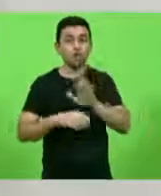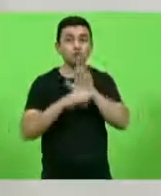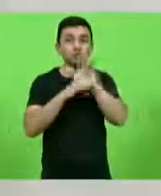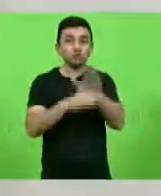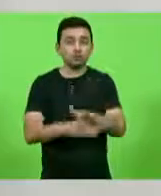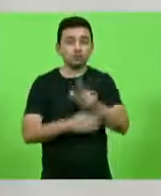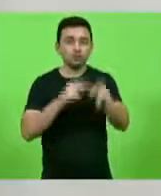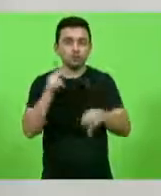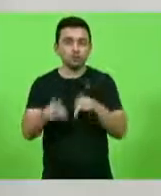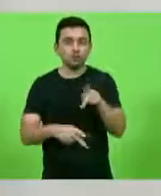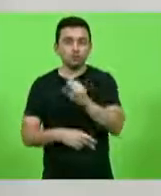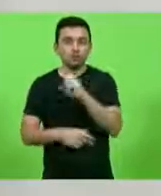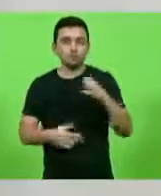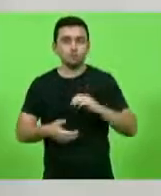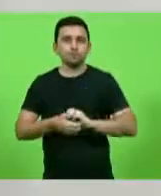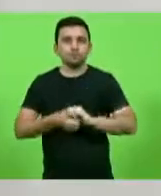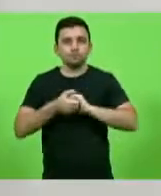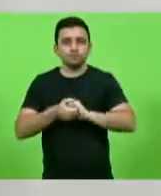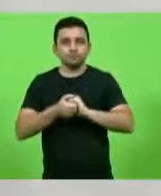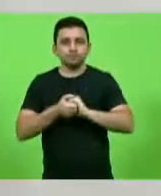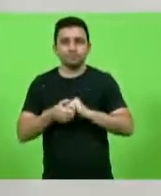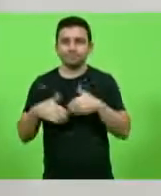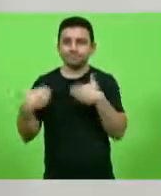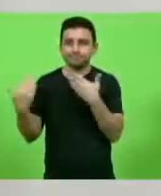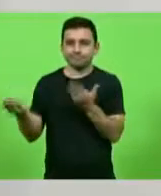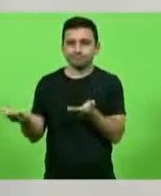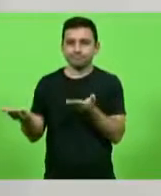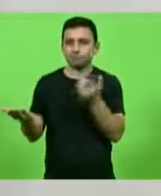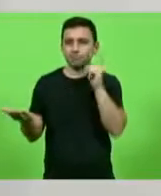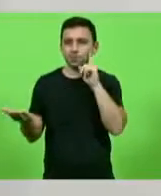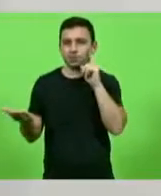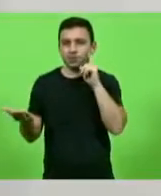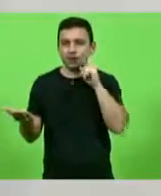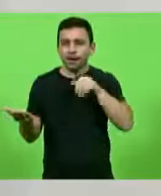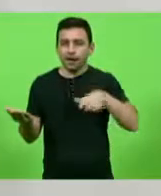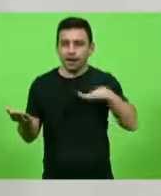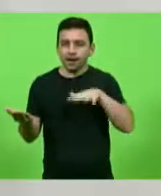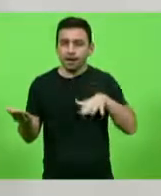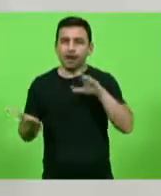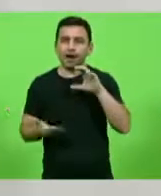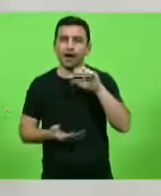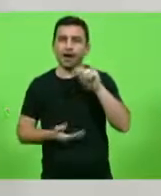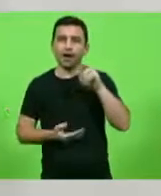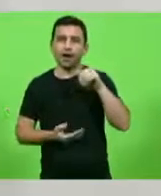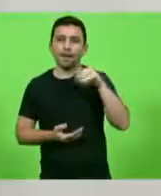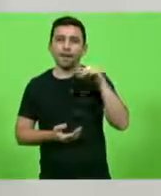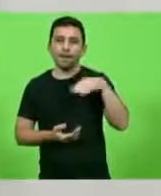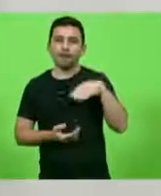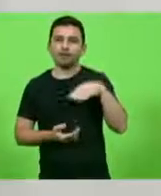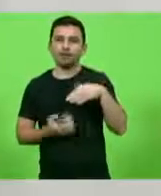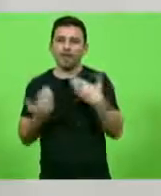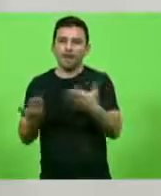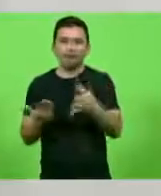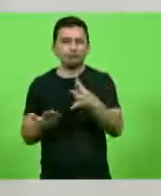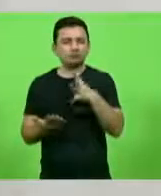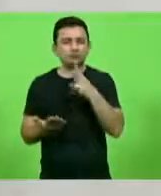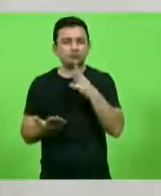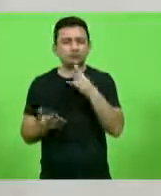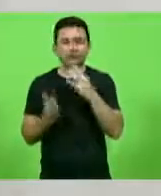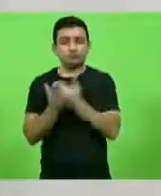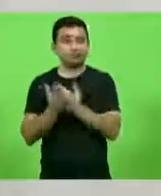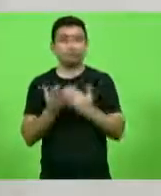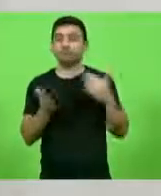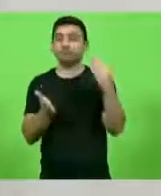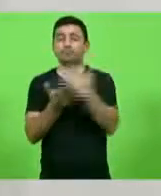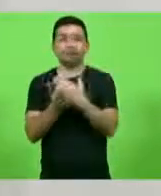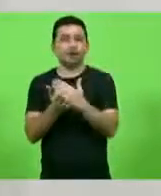Saúdo também a minha companheira diária de atuação, Carmen Zanotto, uma profunda conhecedora da saúde, que vem